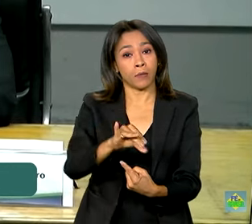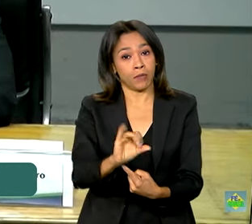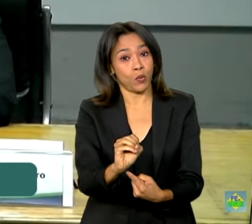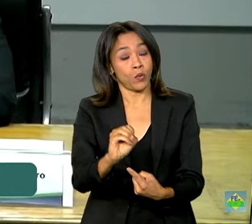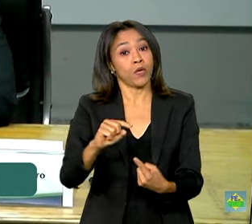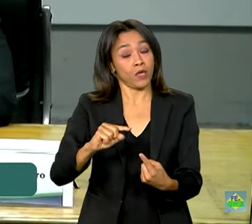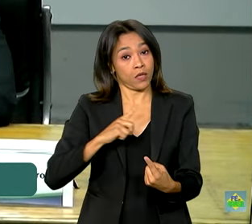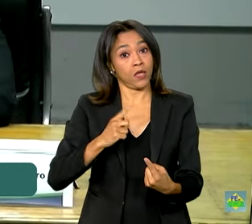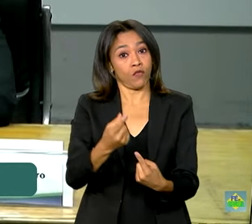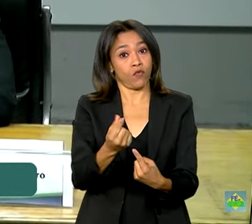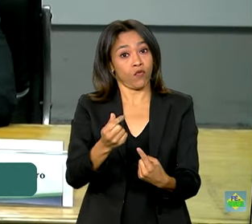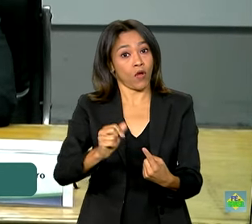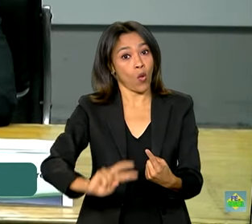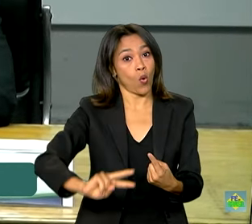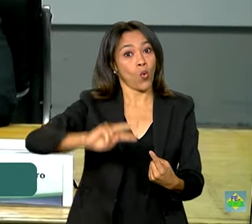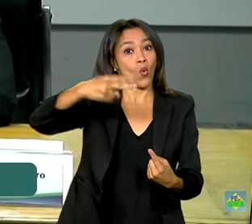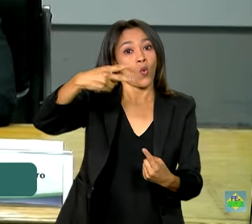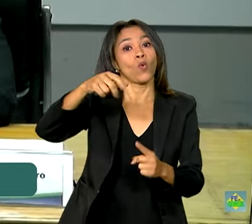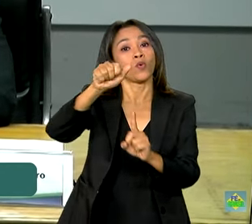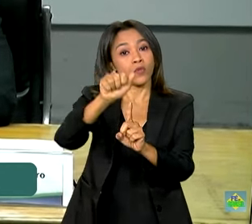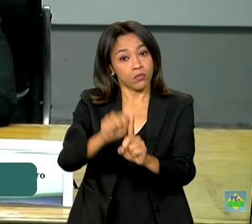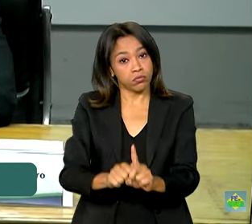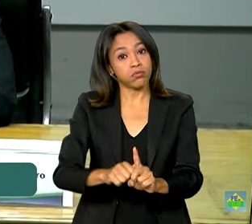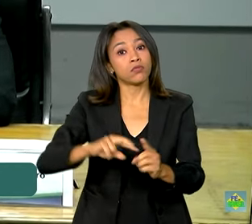teve um aumento significativo no mês,